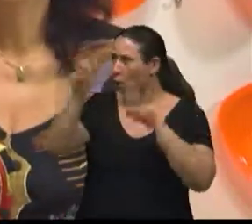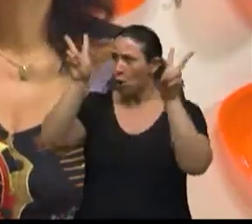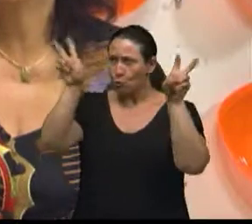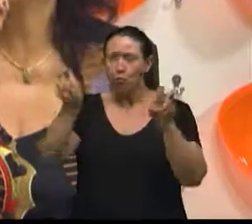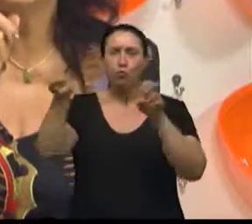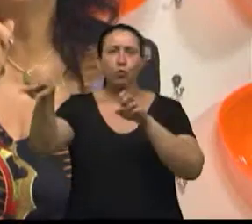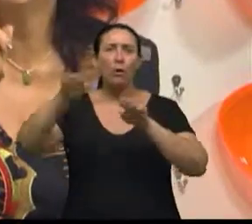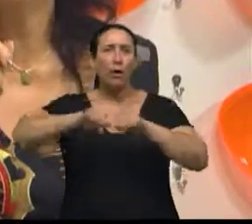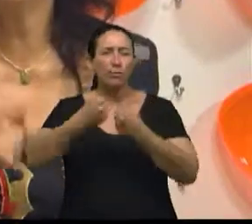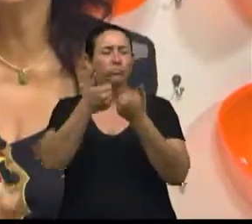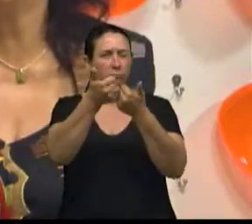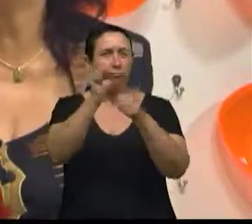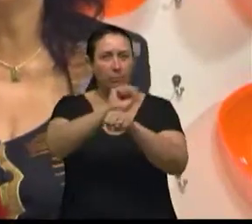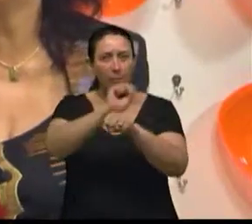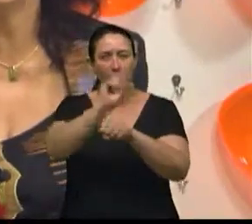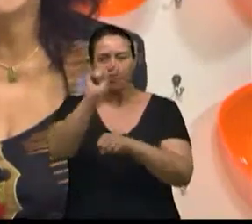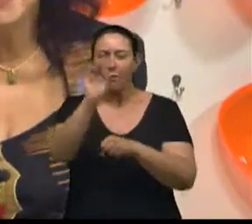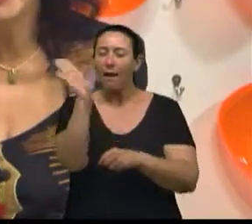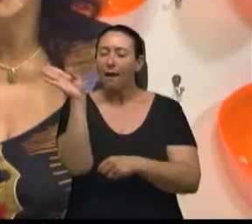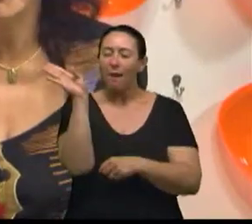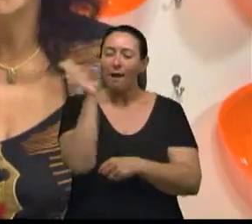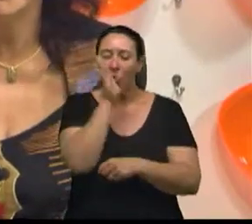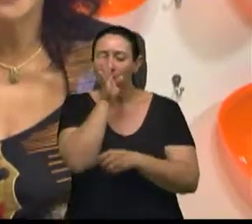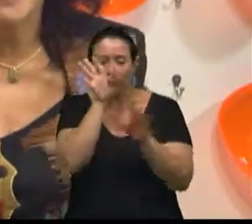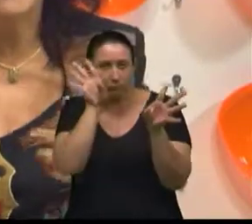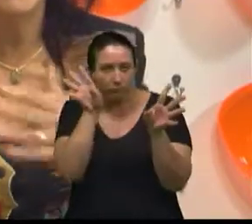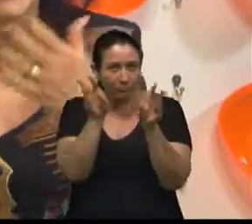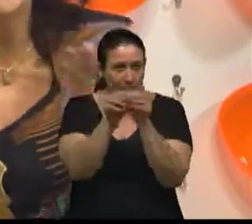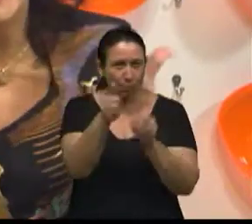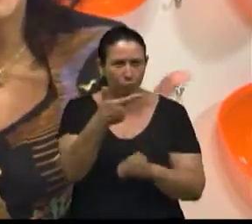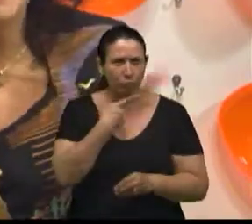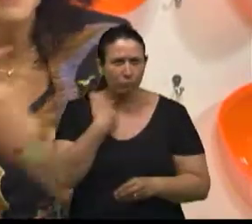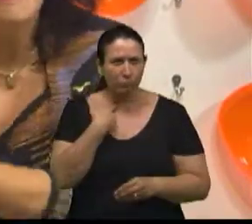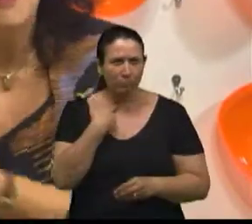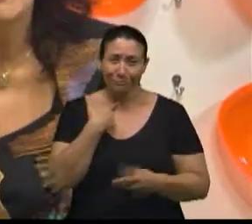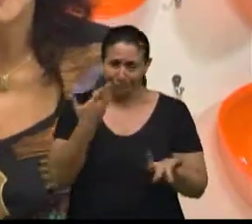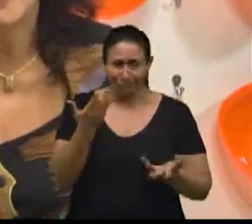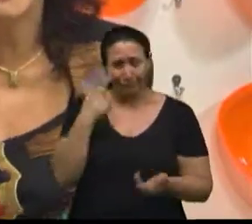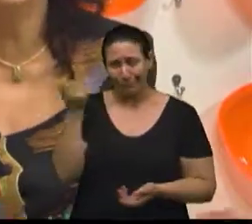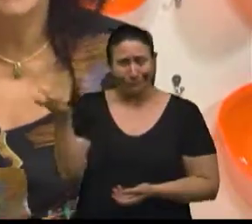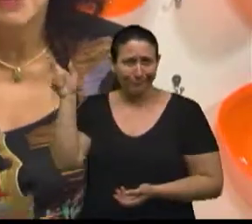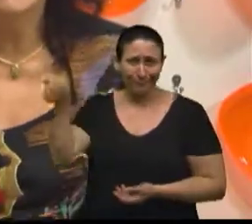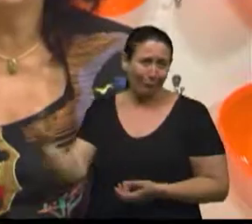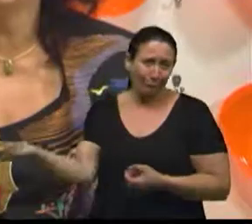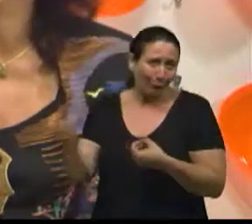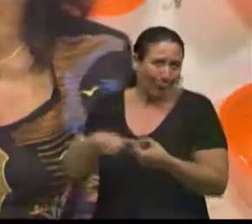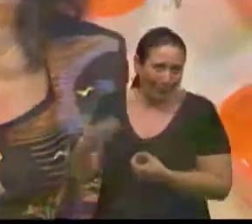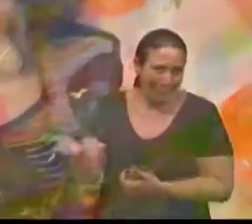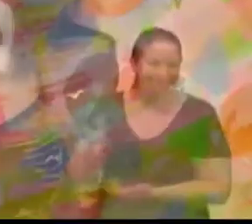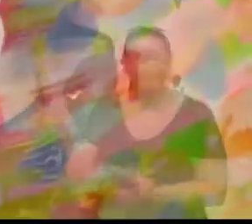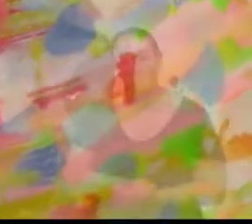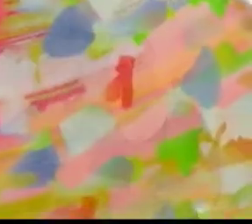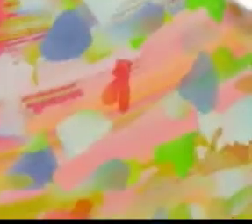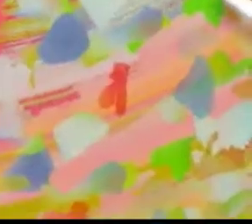ok? tá bem. Nós já voltamos, o nosso intervalo é bastante curto, gostaram? Vocês pedem, ele volta ao programa, isso aí.